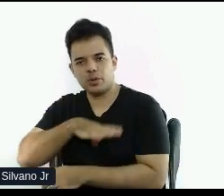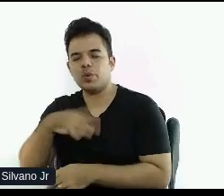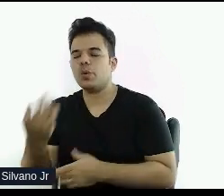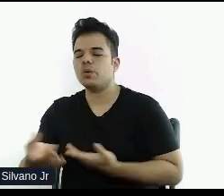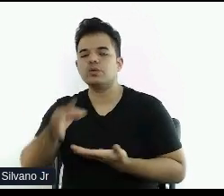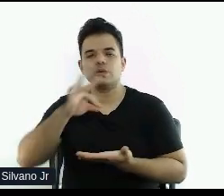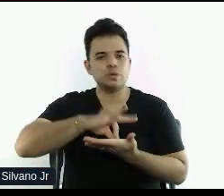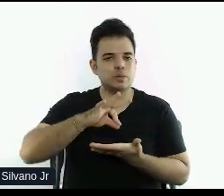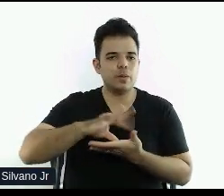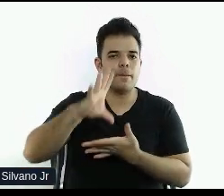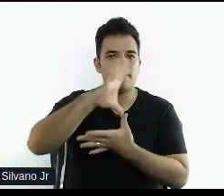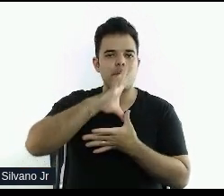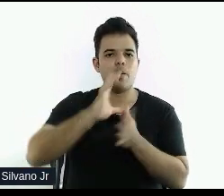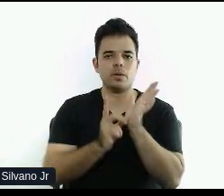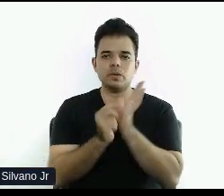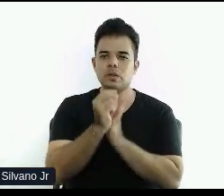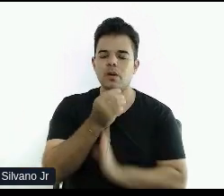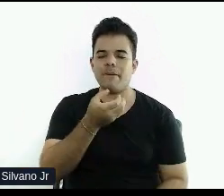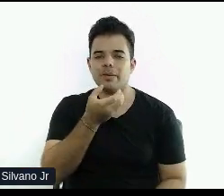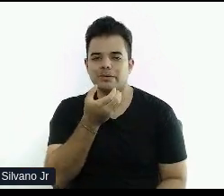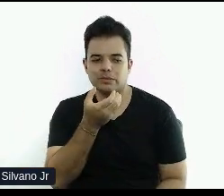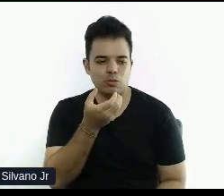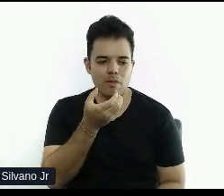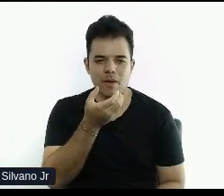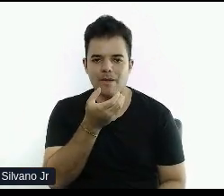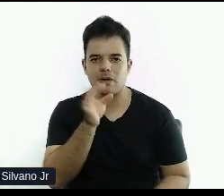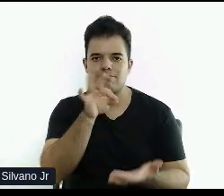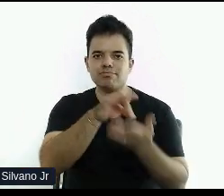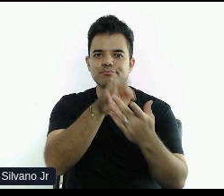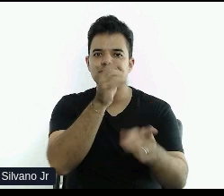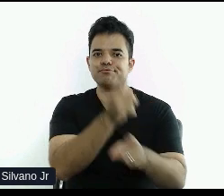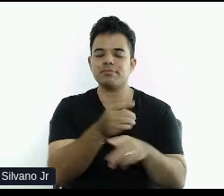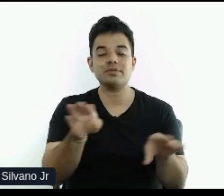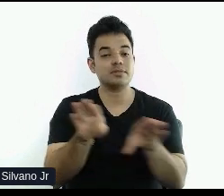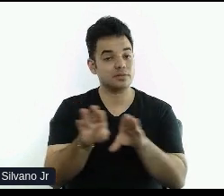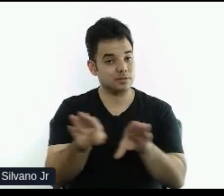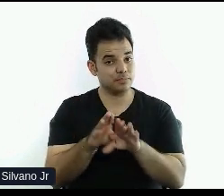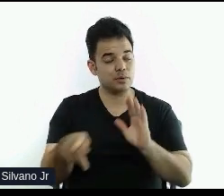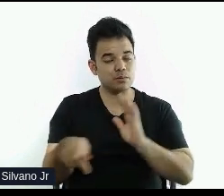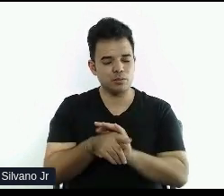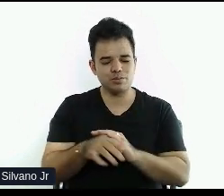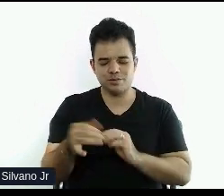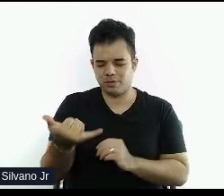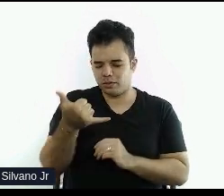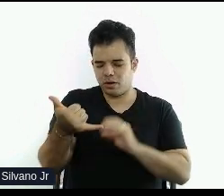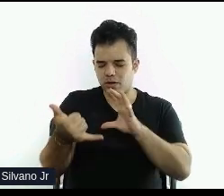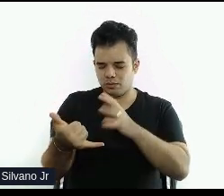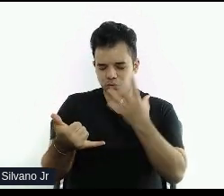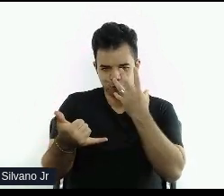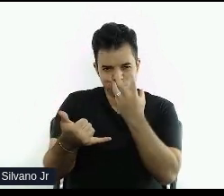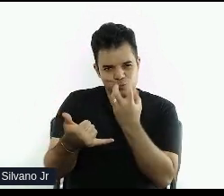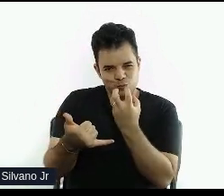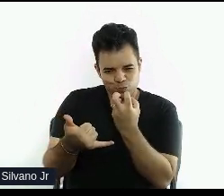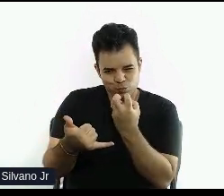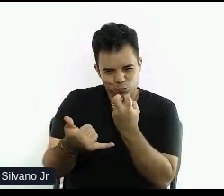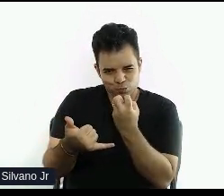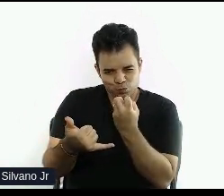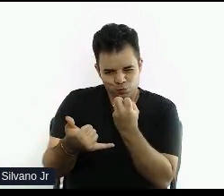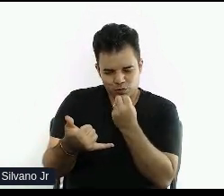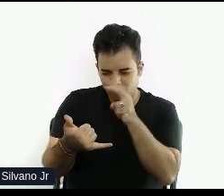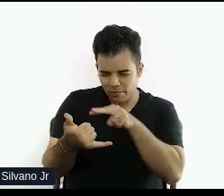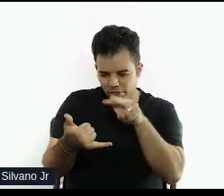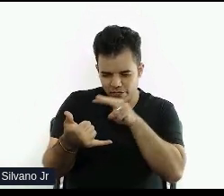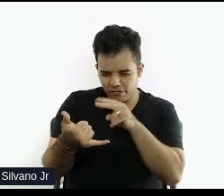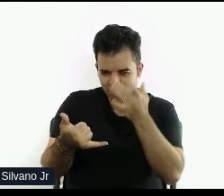digital por comando de voz, para me localizar, trabalhei com a versão em modo escuro de uma página web. Então, várias, existem